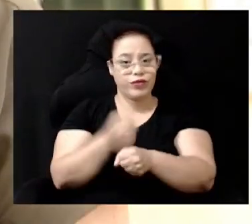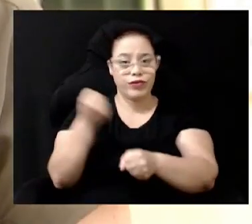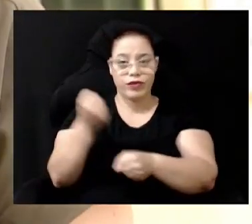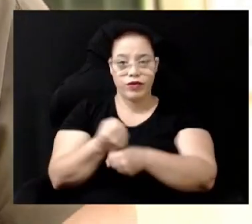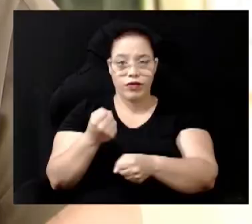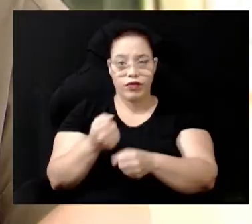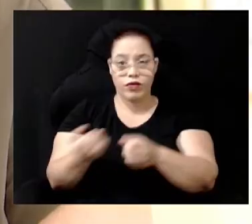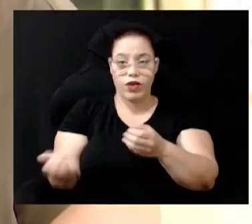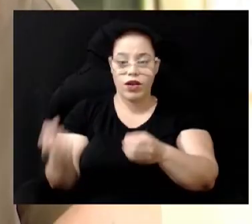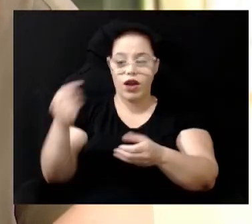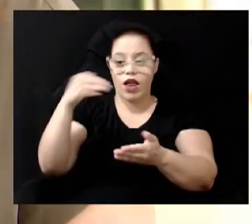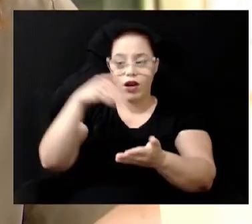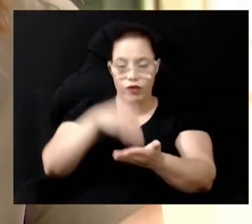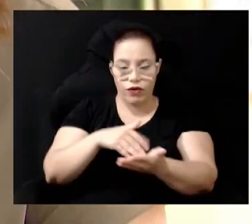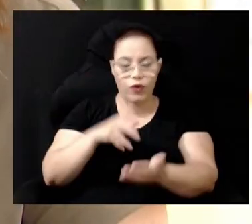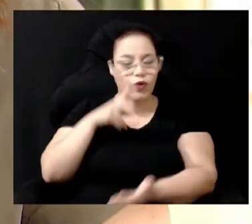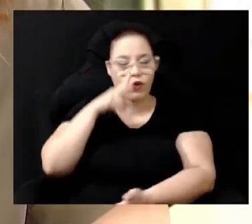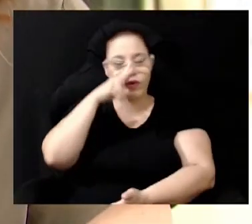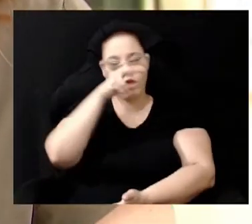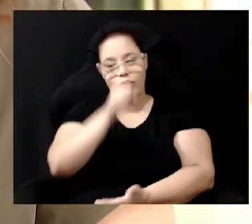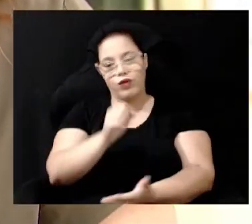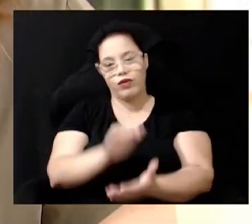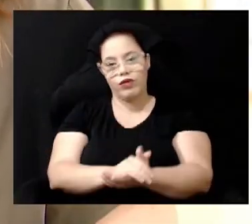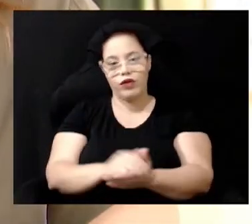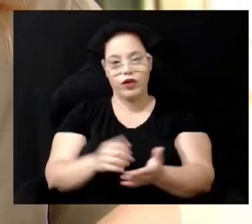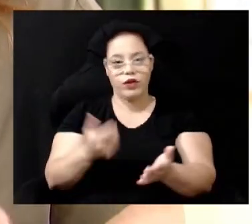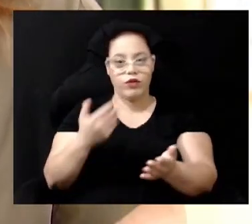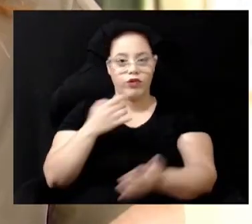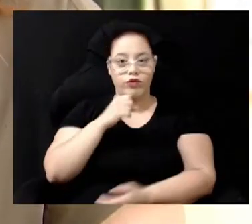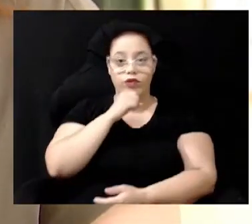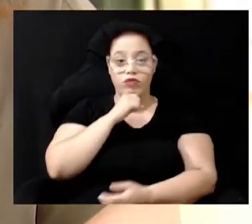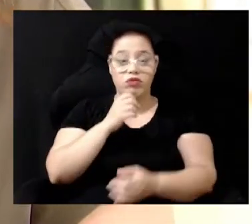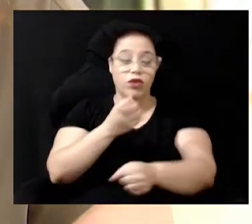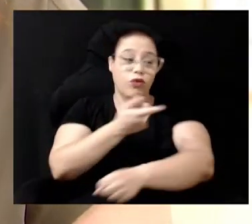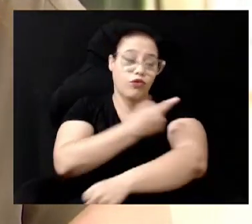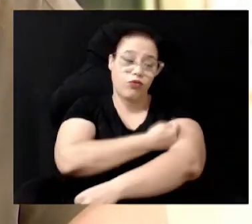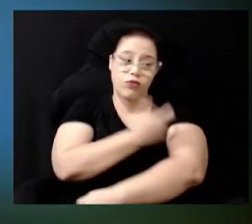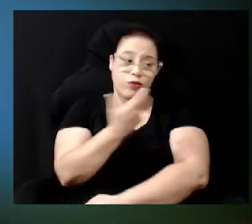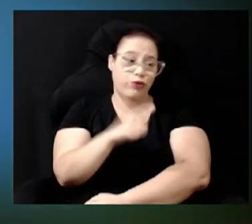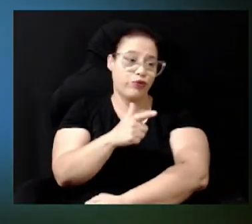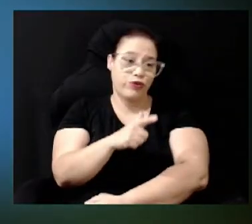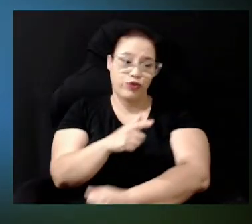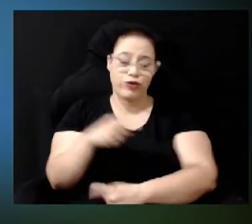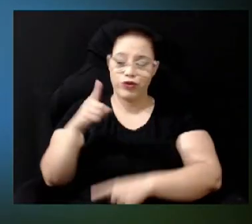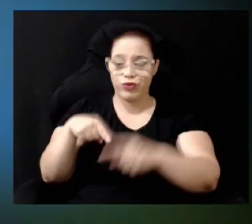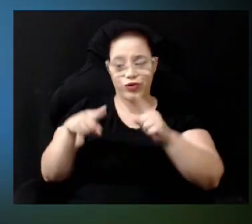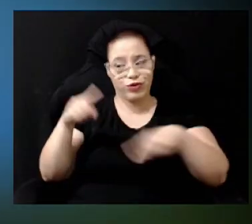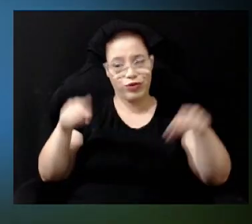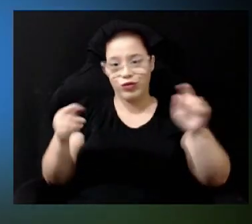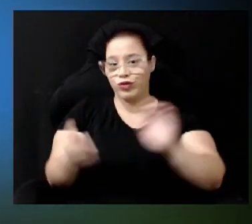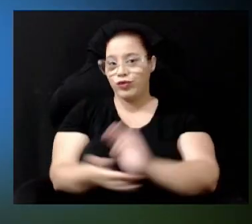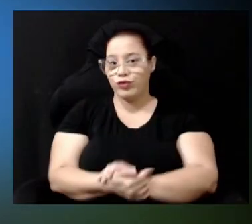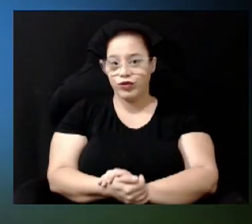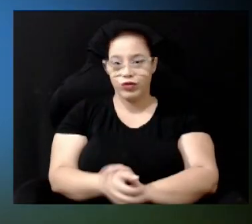vendo o relato de casos de coqueluche